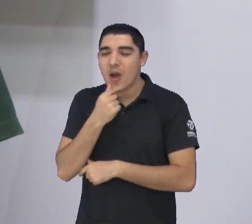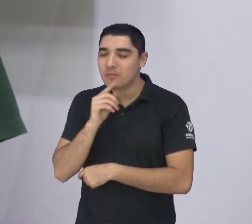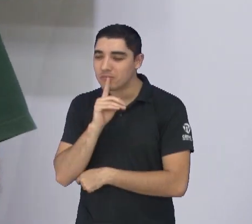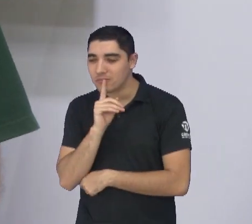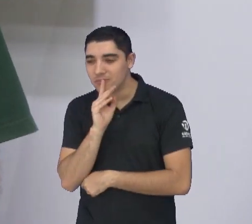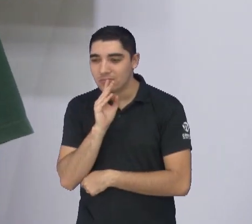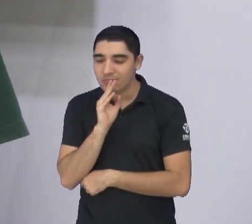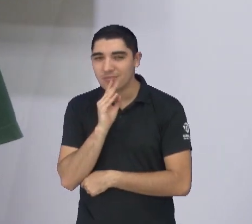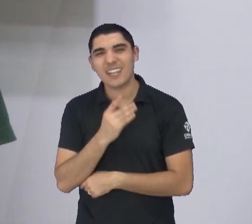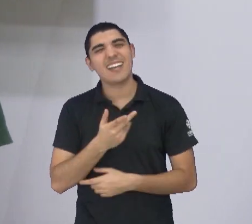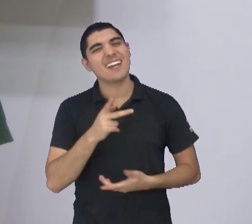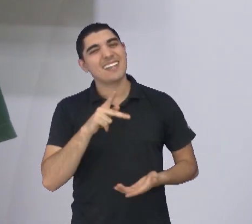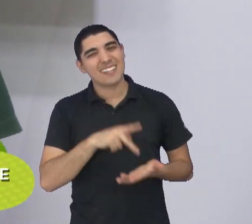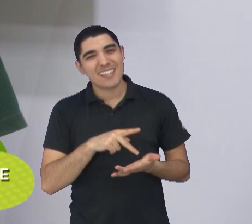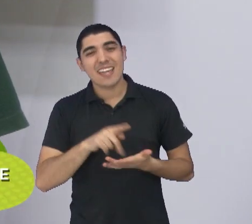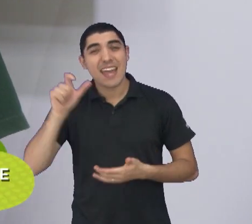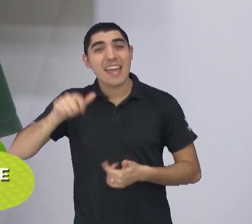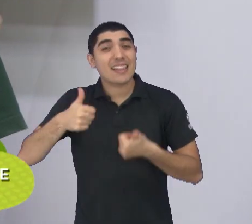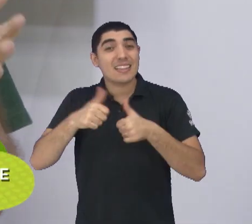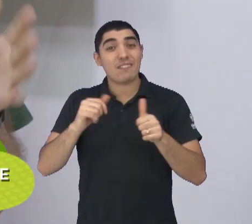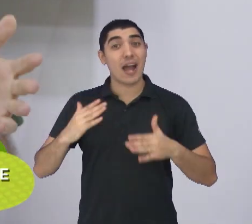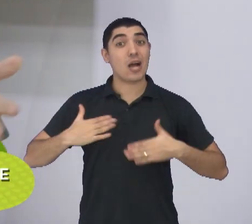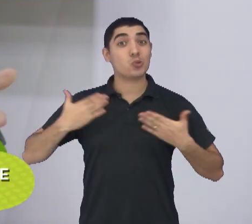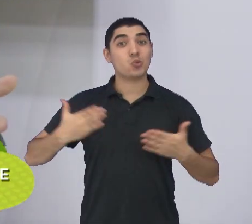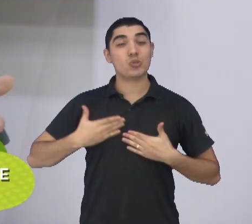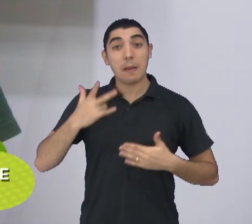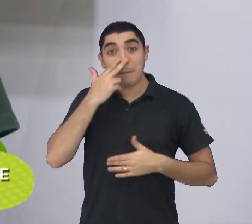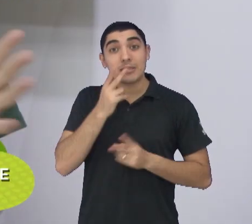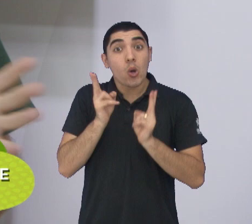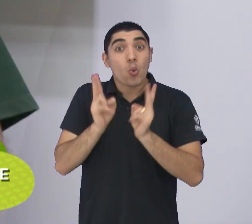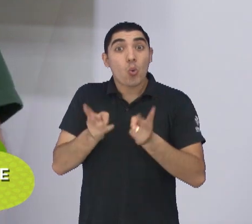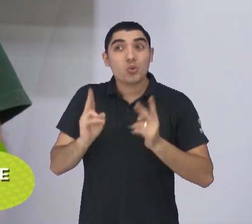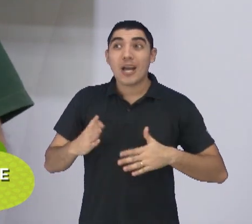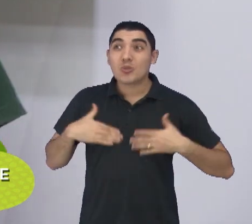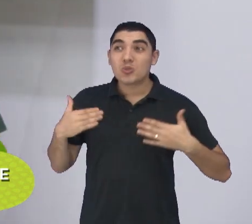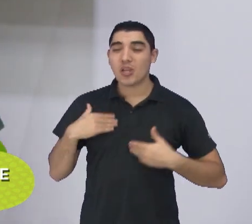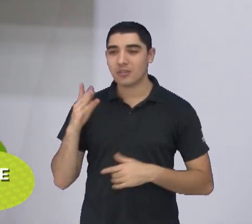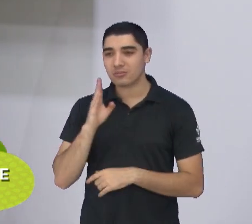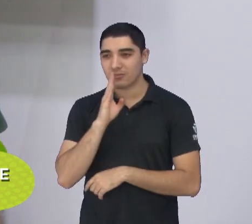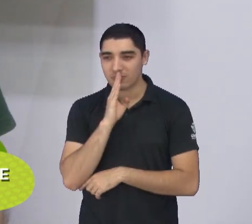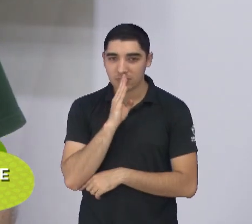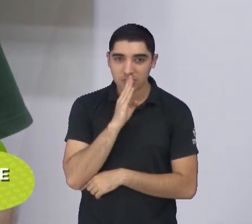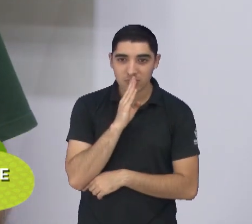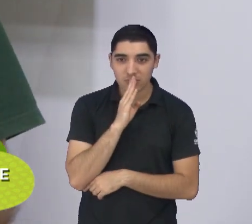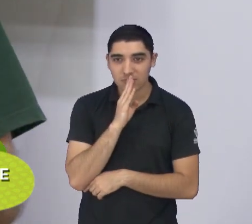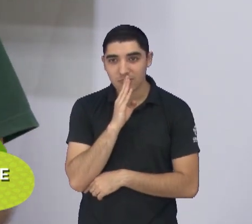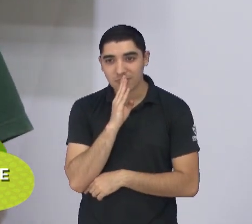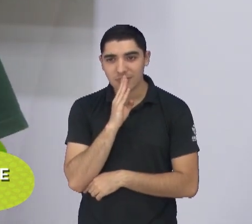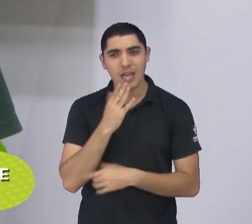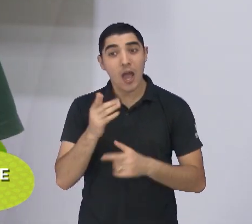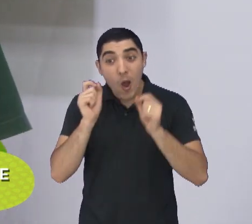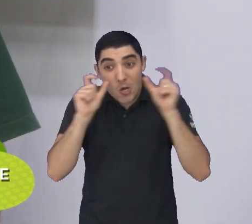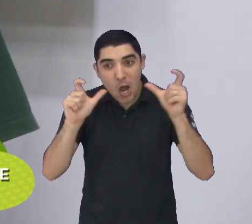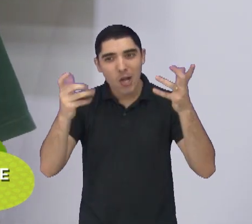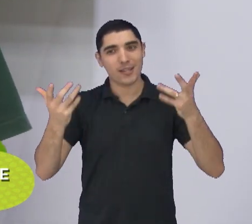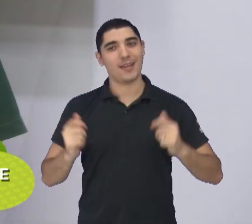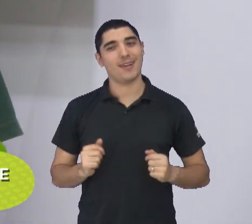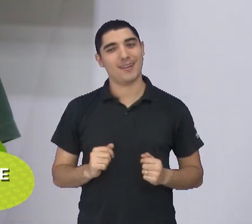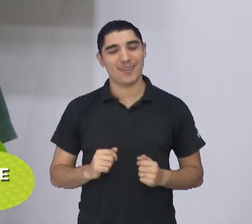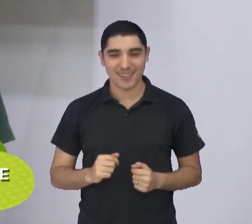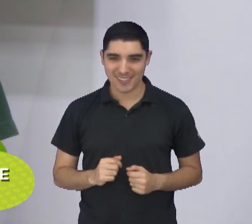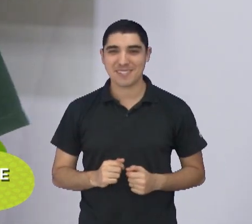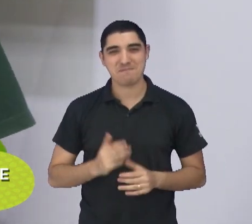Realmente parece que o Joãozinho falou que estava assustado. Acho que ele continua assustado. Ele não caiu a ficha do Joãozinho. Corre, Joãozinho! Mas